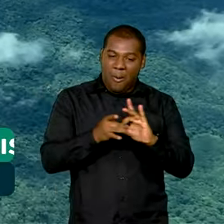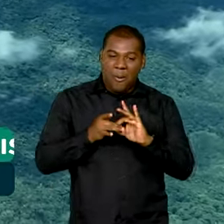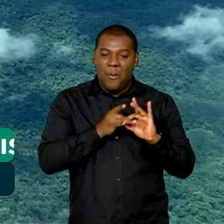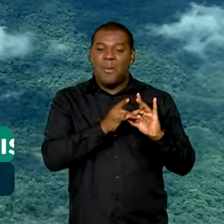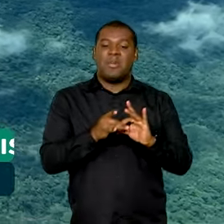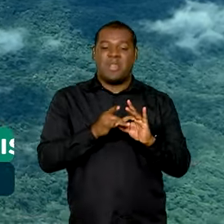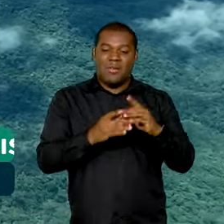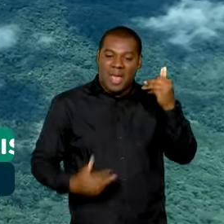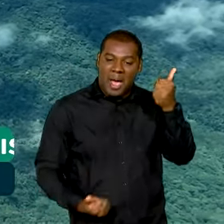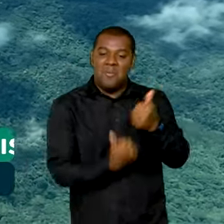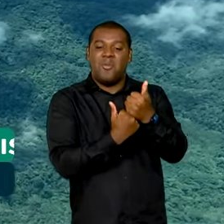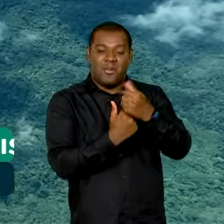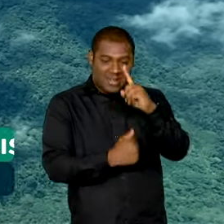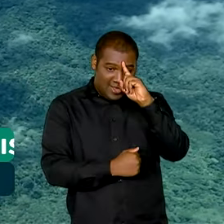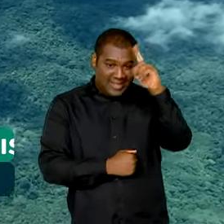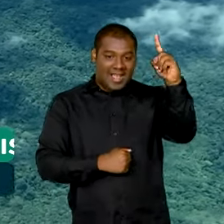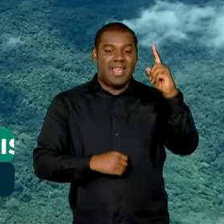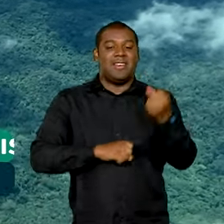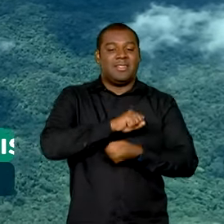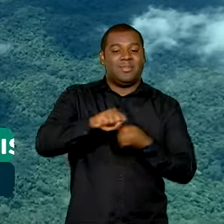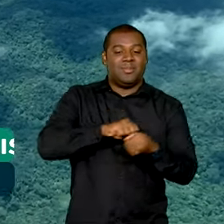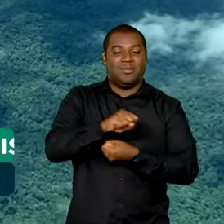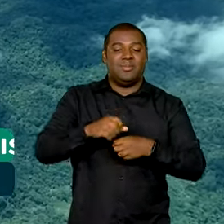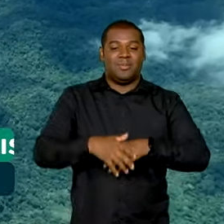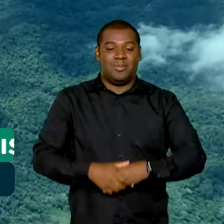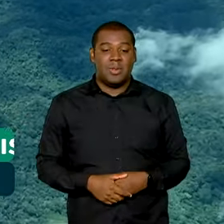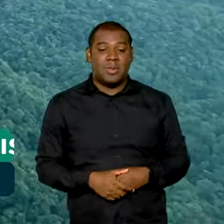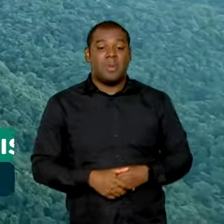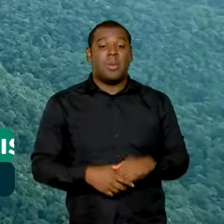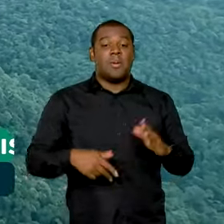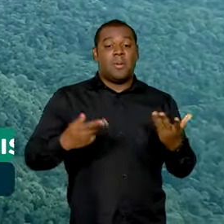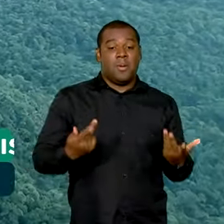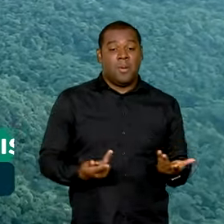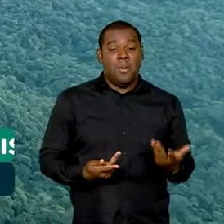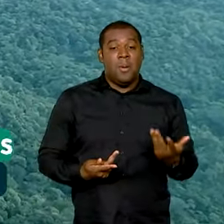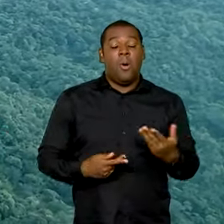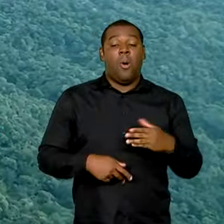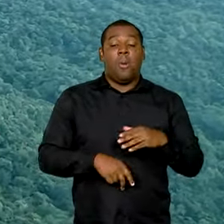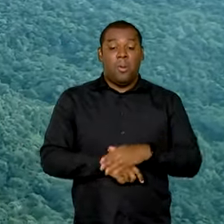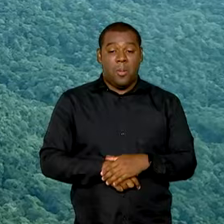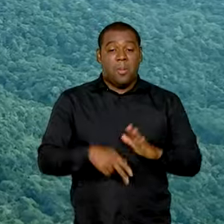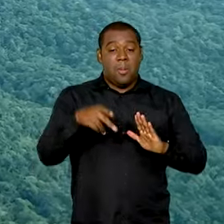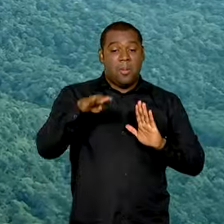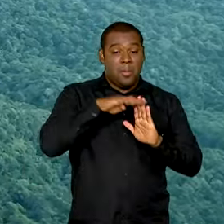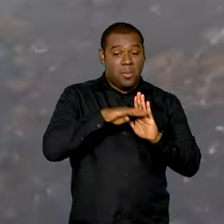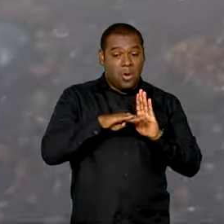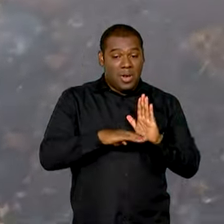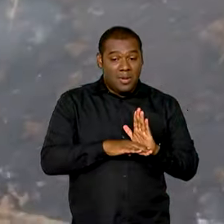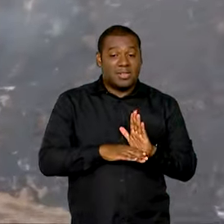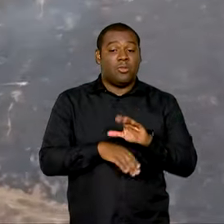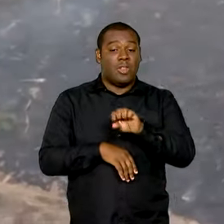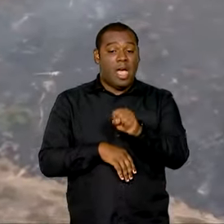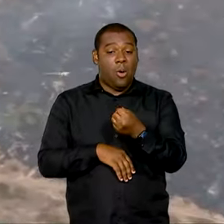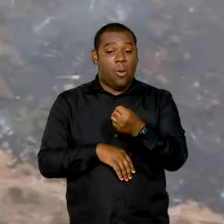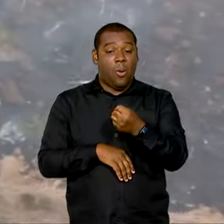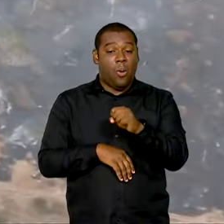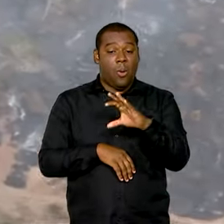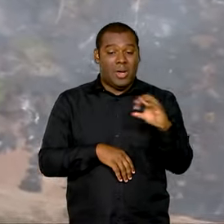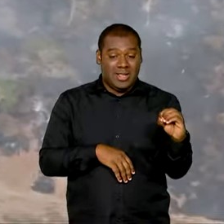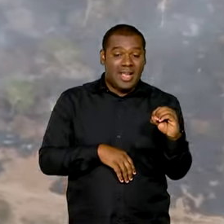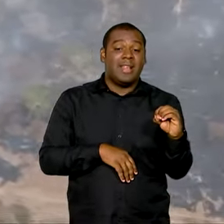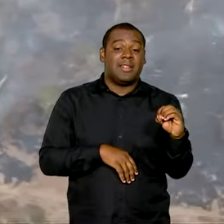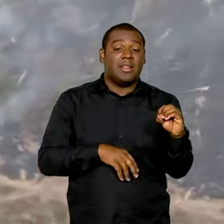ideia. Neste Plano Plurianual, o meio ambiente aparece em 50 dos 88 programas. Além da meta de